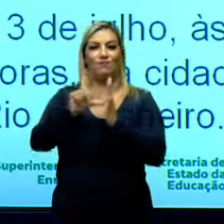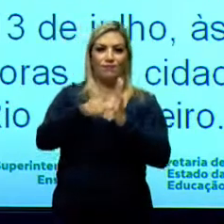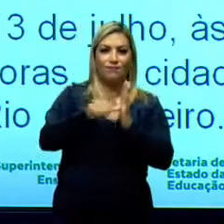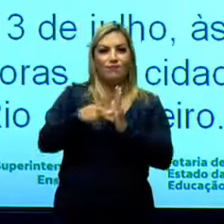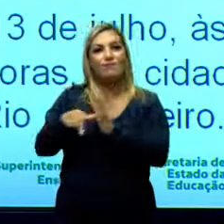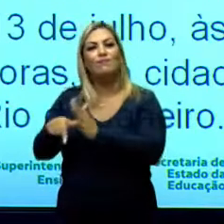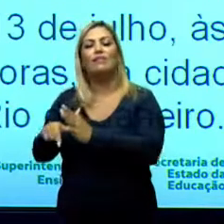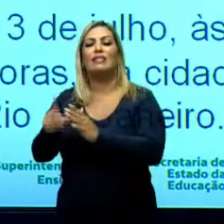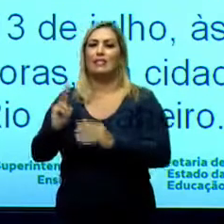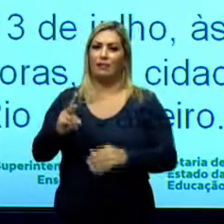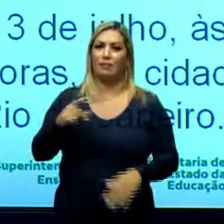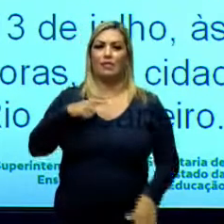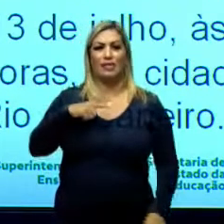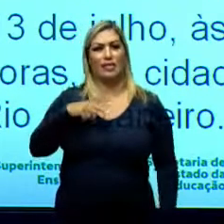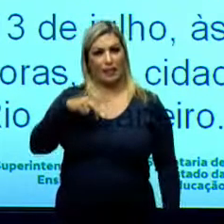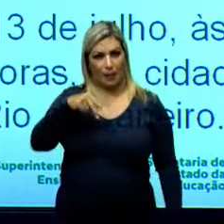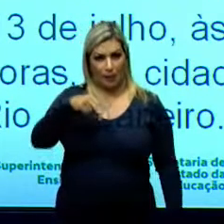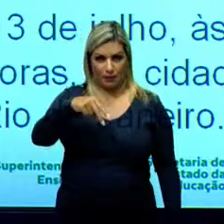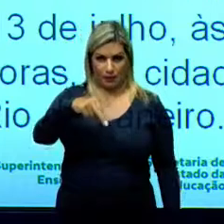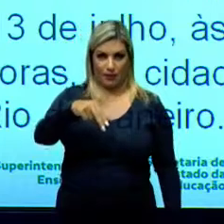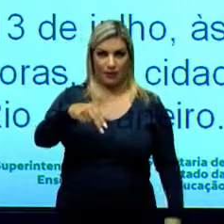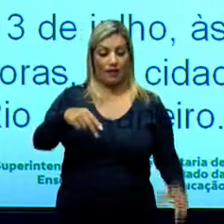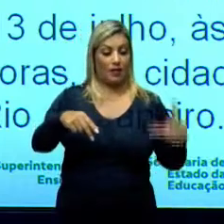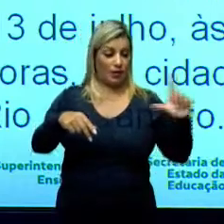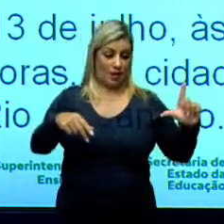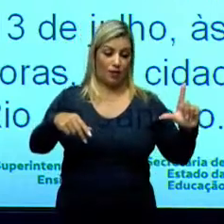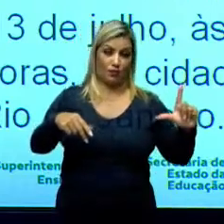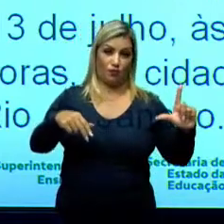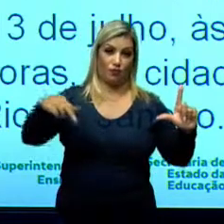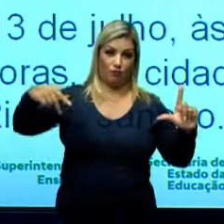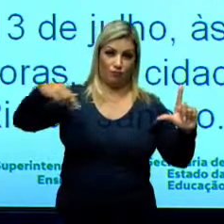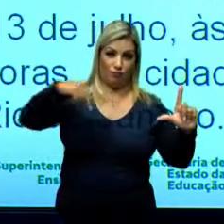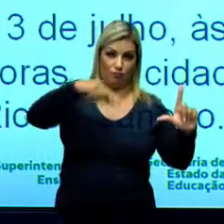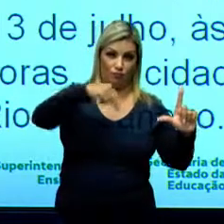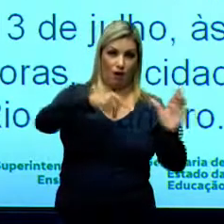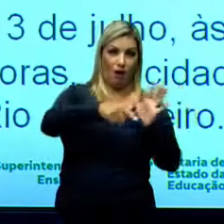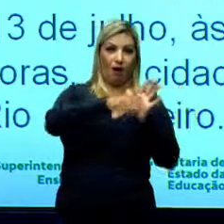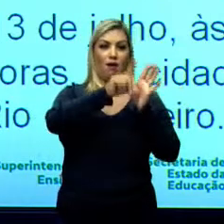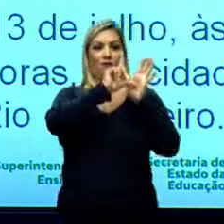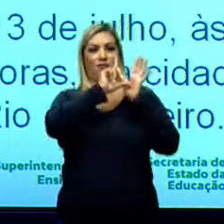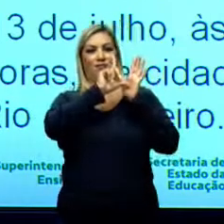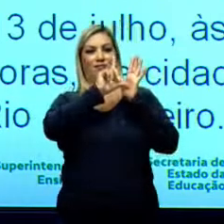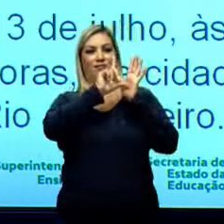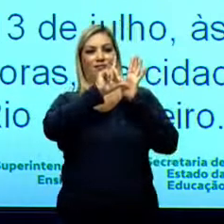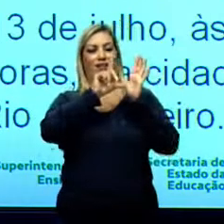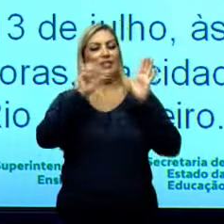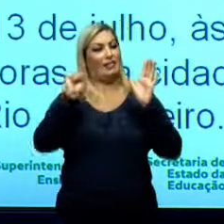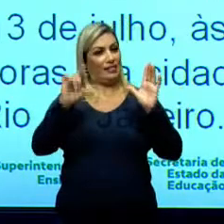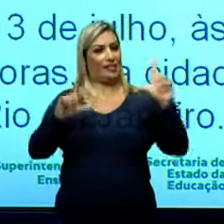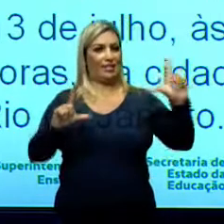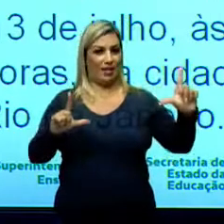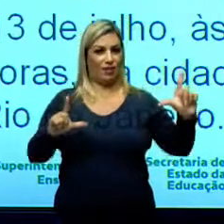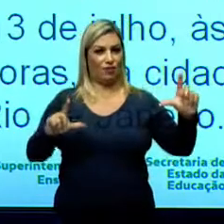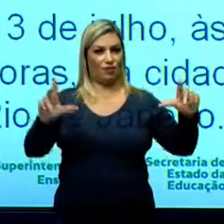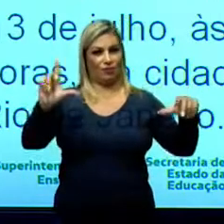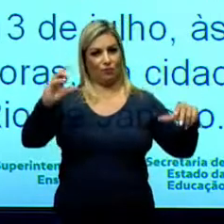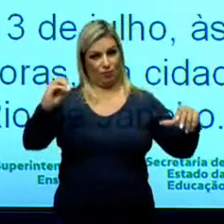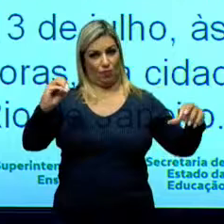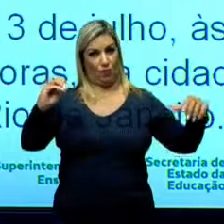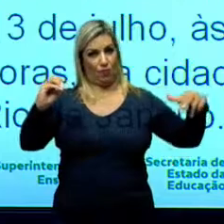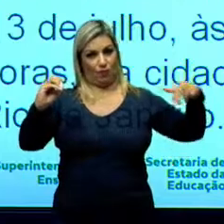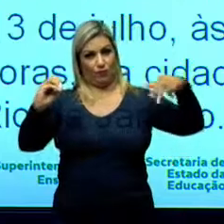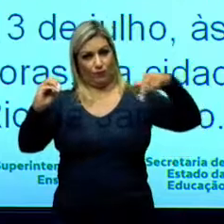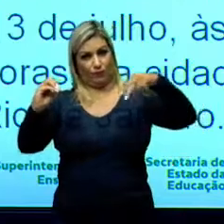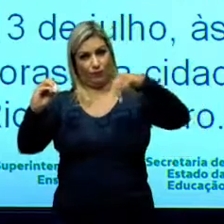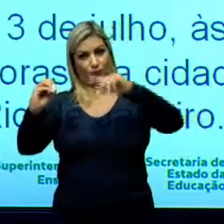sempre assim. Se você caminha de um ponto para o leste, você está adiantando o relógio. Se você está caminhando para